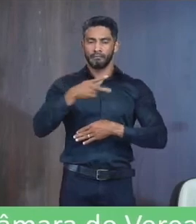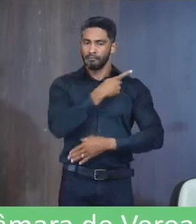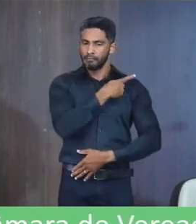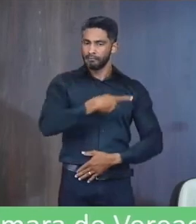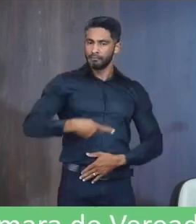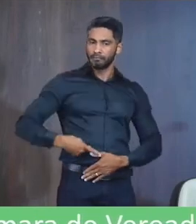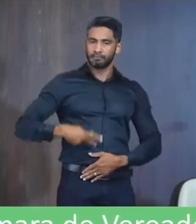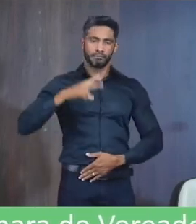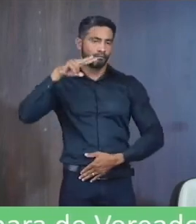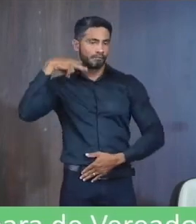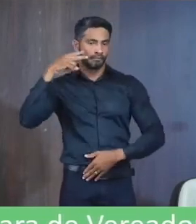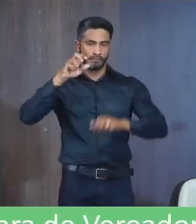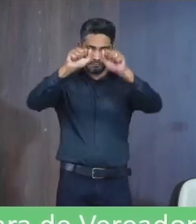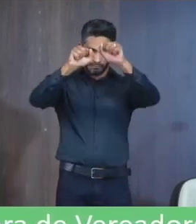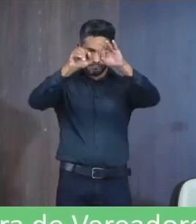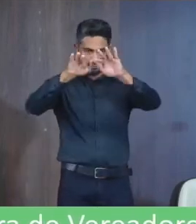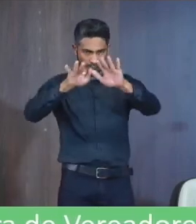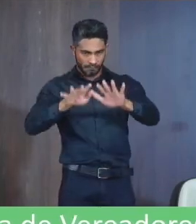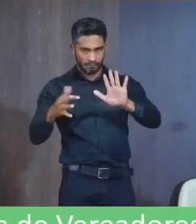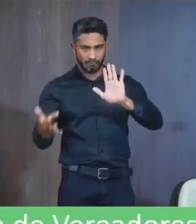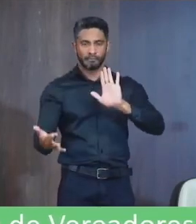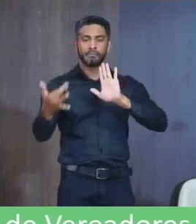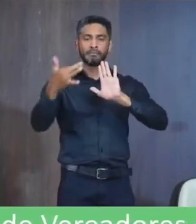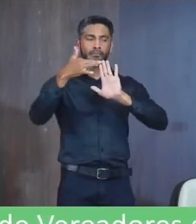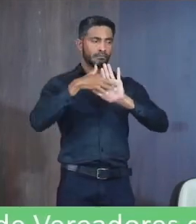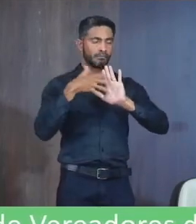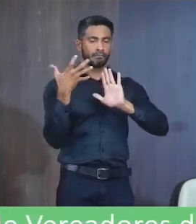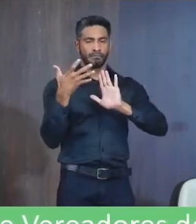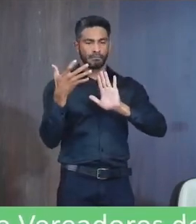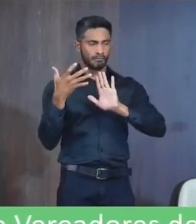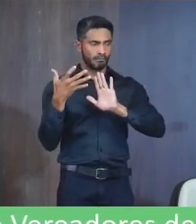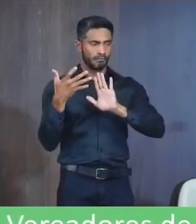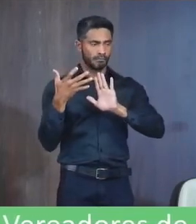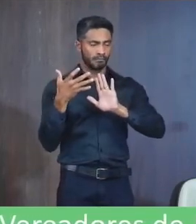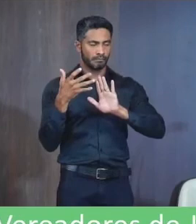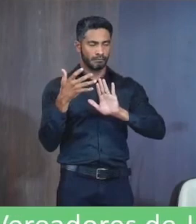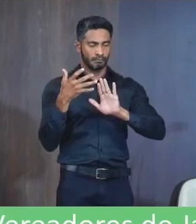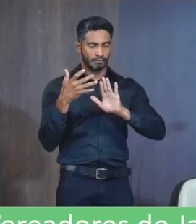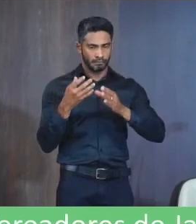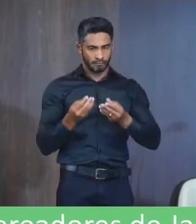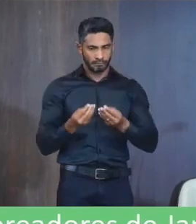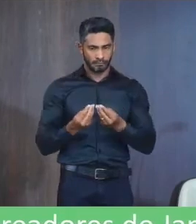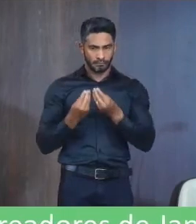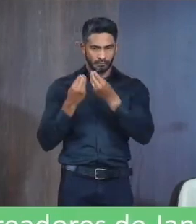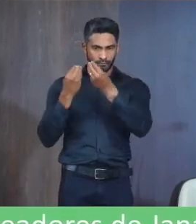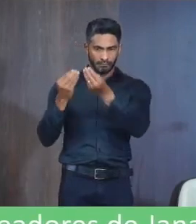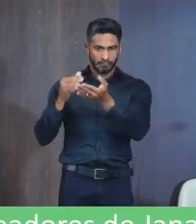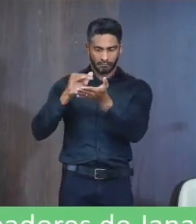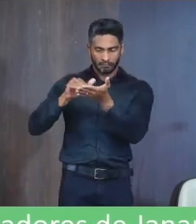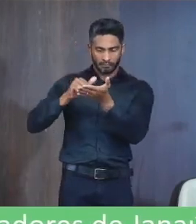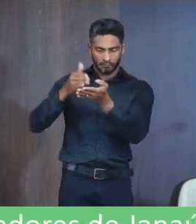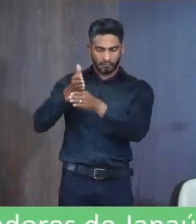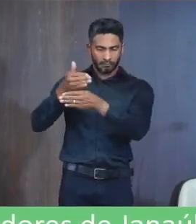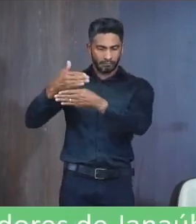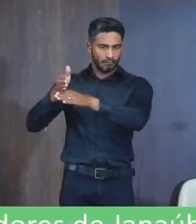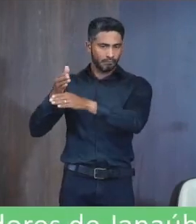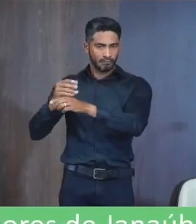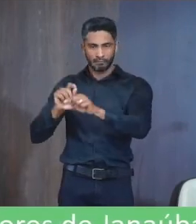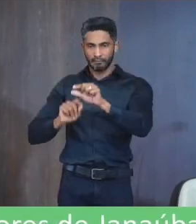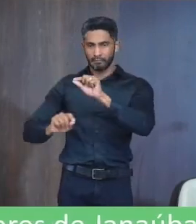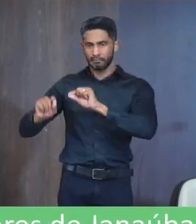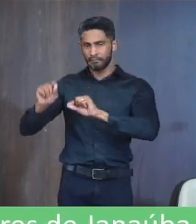Presidente O vereador Que subscreve Vem na forma regimental Requeria a vossa excelência Que seja Caminhado Ao secretário De obras Serviço Urbano